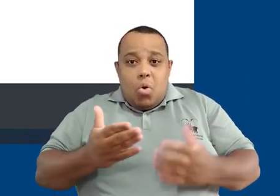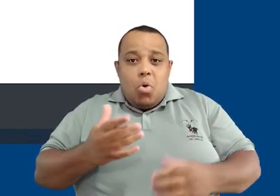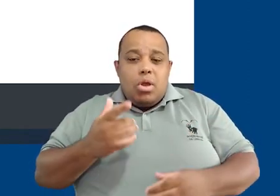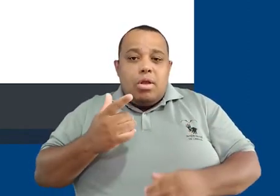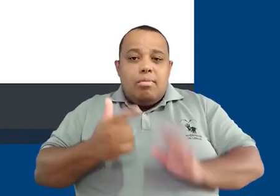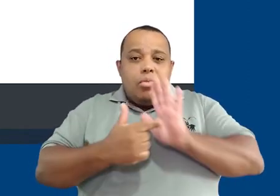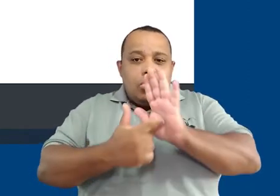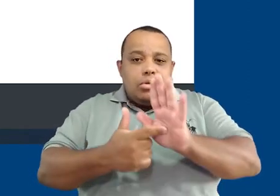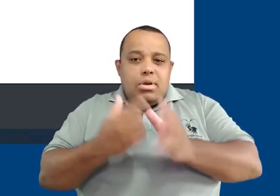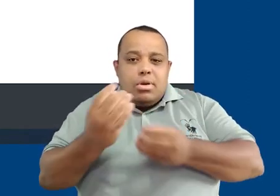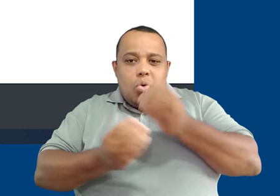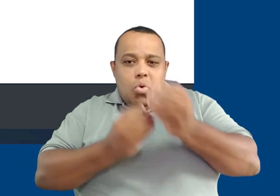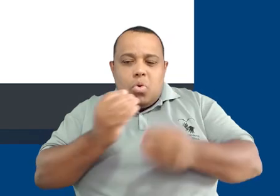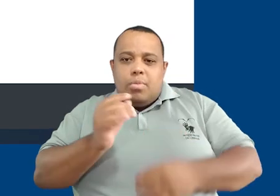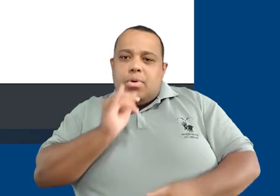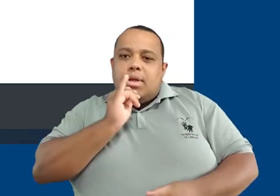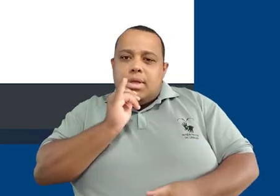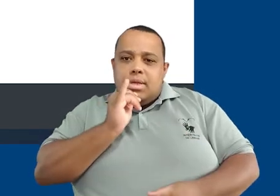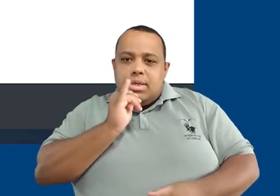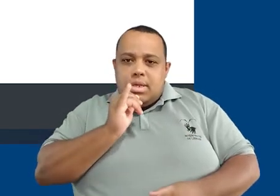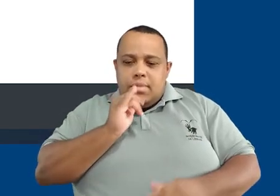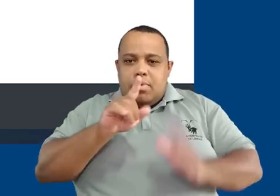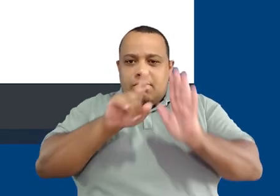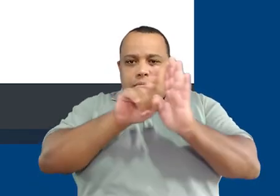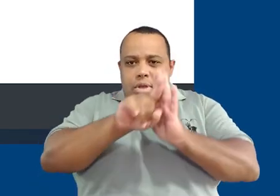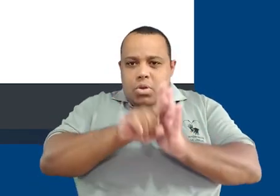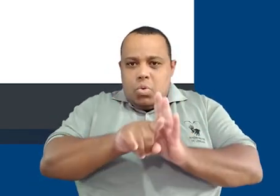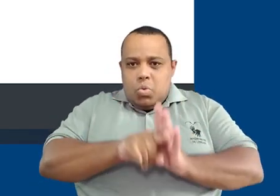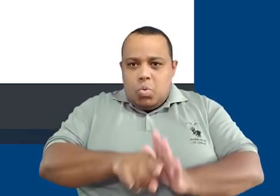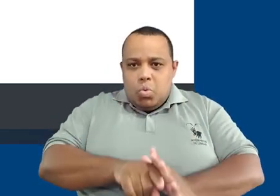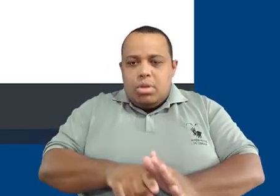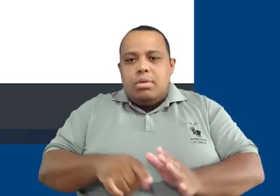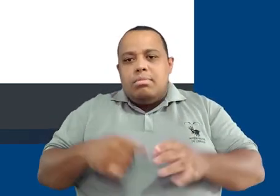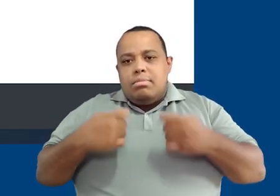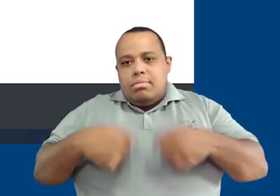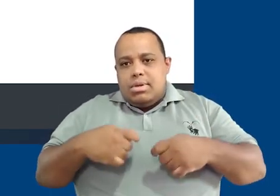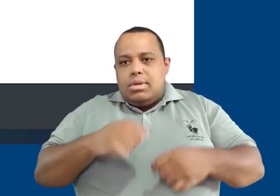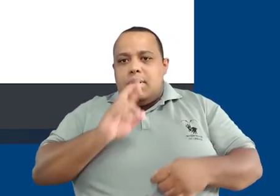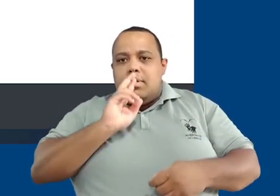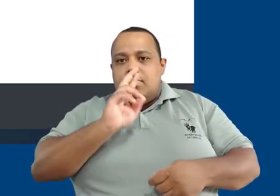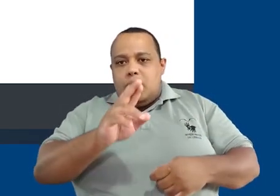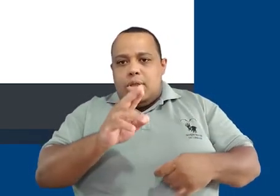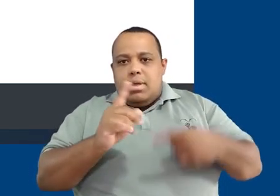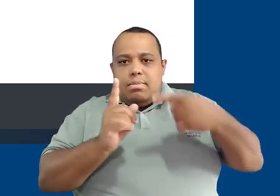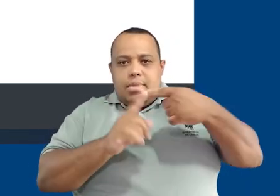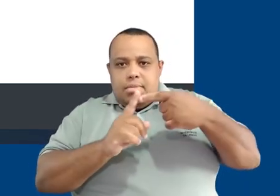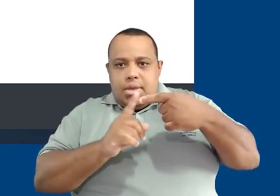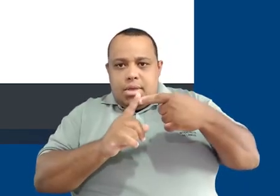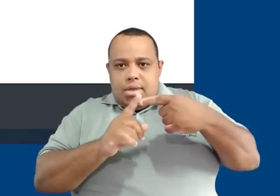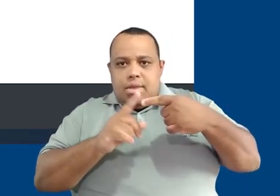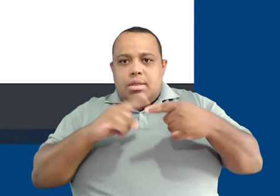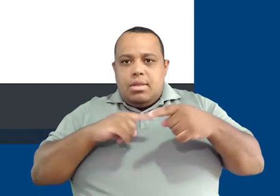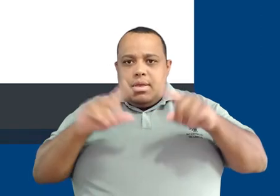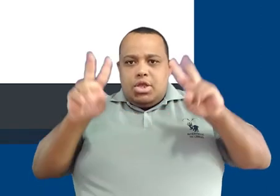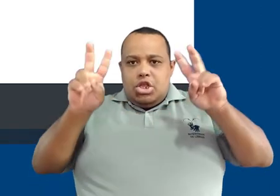questões para dar sequência ao desenvolvimento do questionário. Tenho títulos,